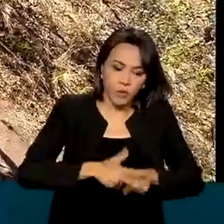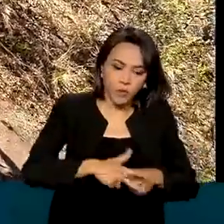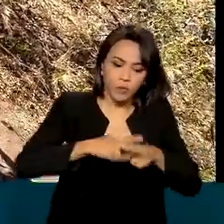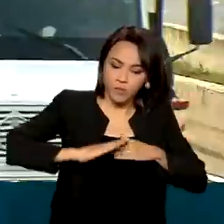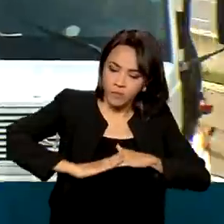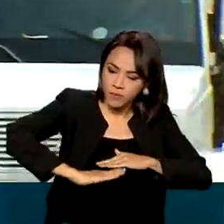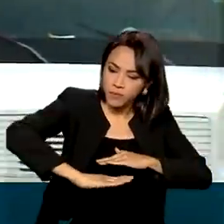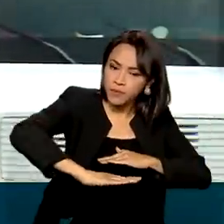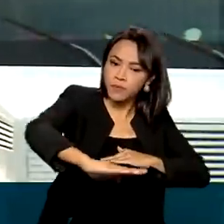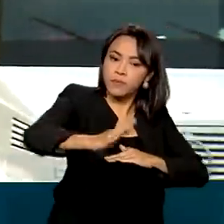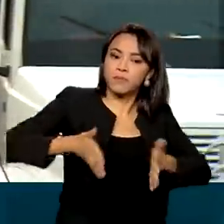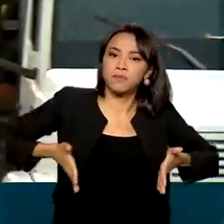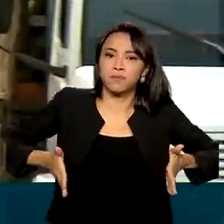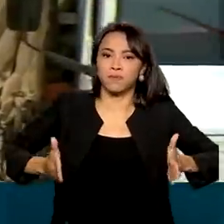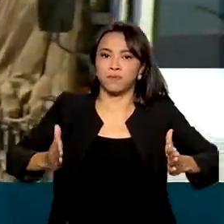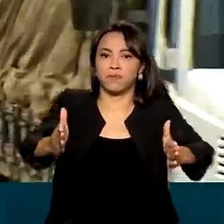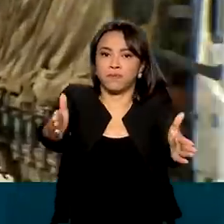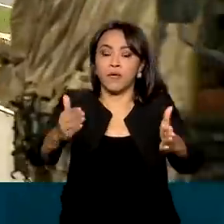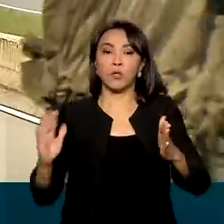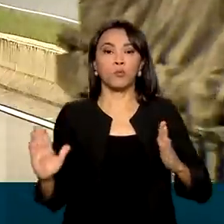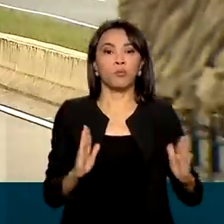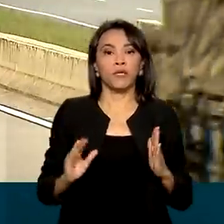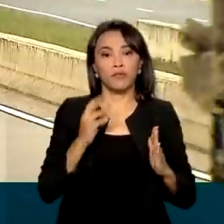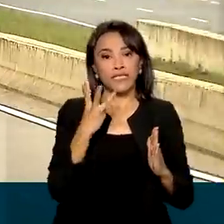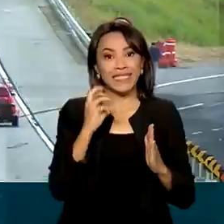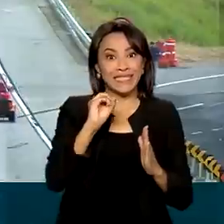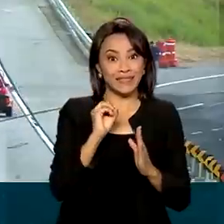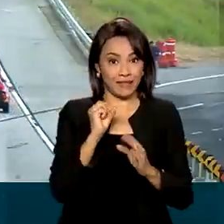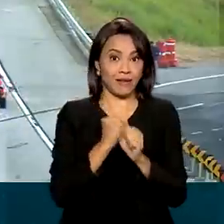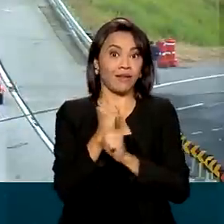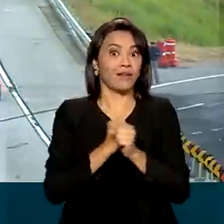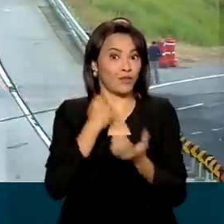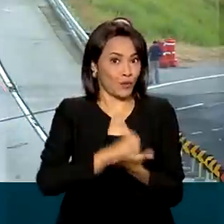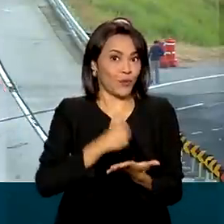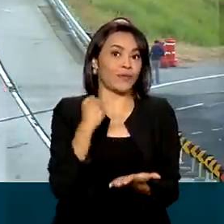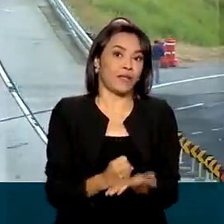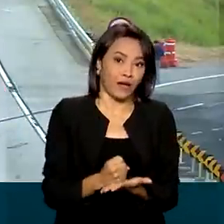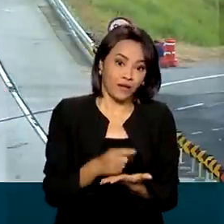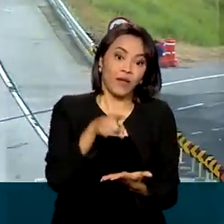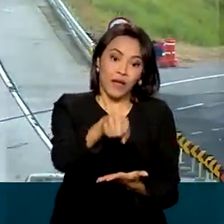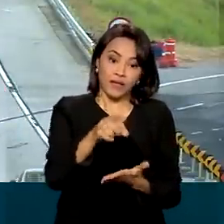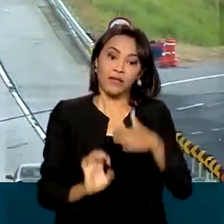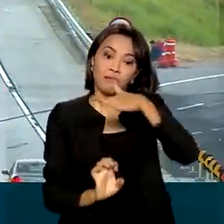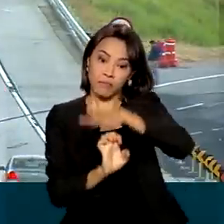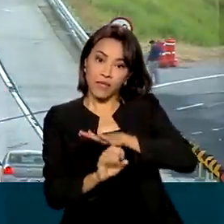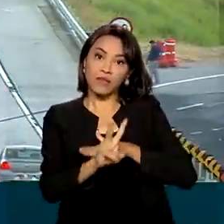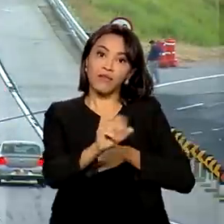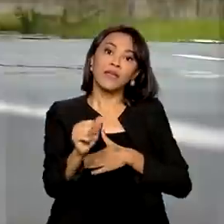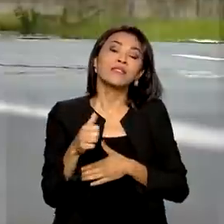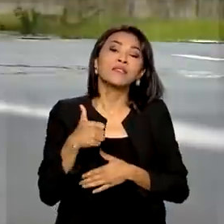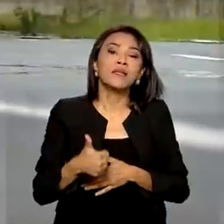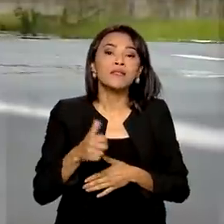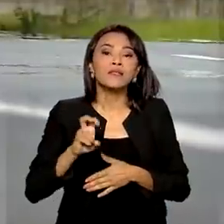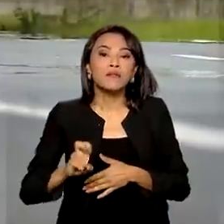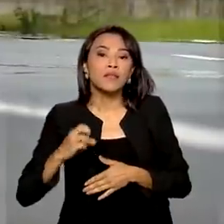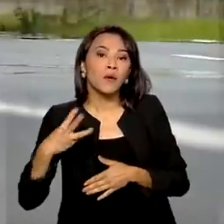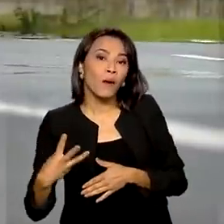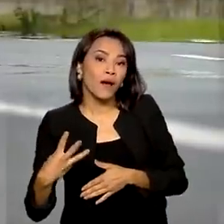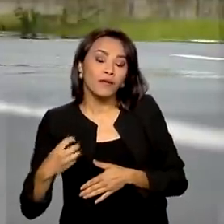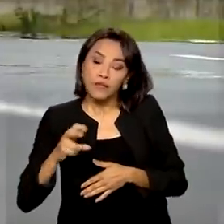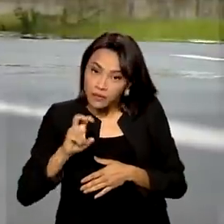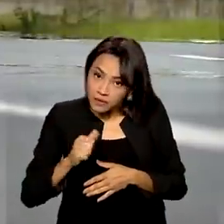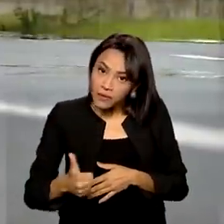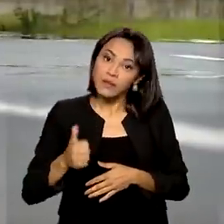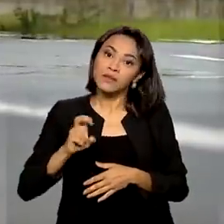operações. Durante os 30 anos do contrato, a concessão deve gerar mais de 154 mil empregos